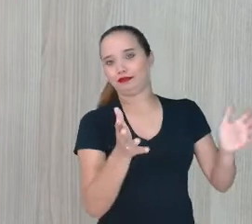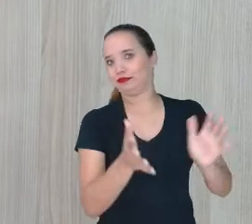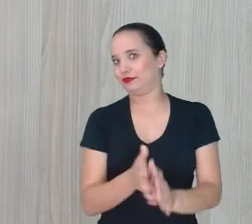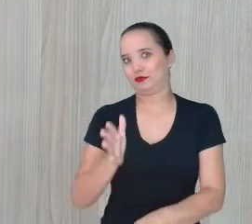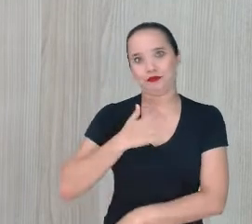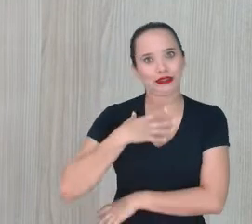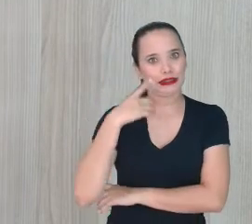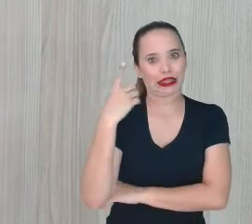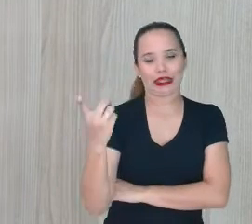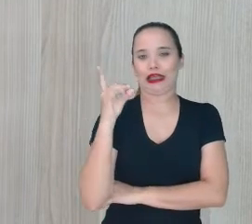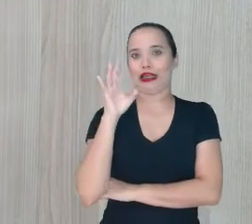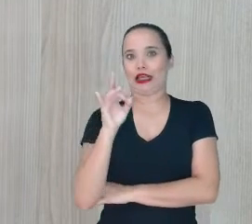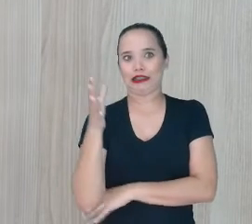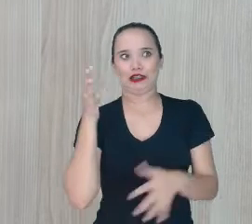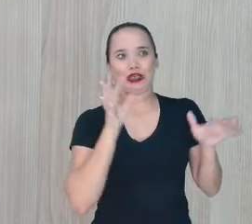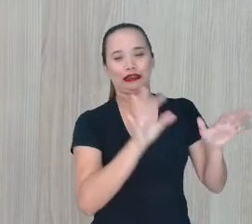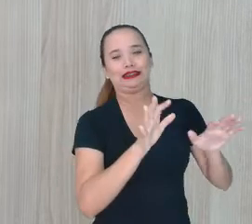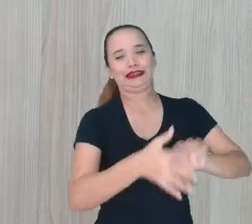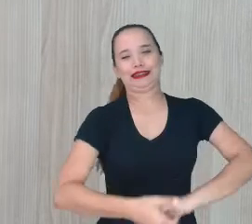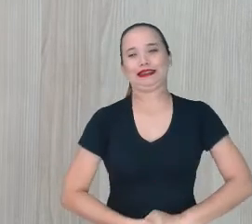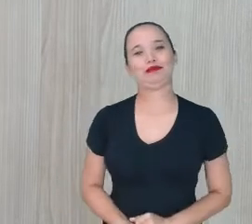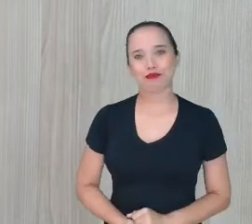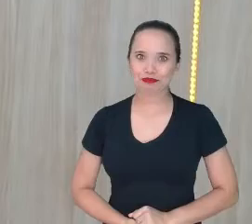É só close Viu?